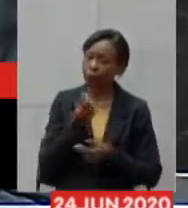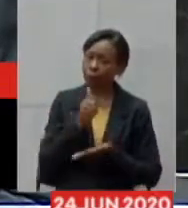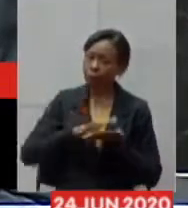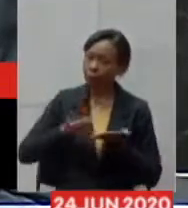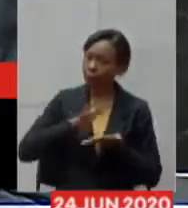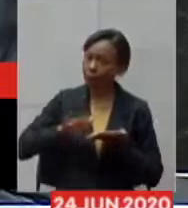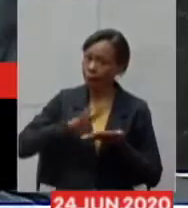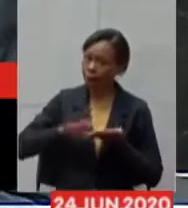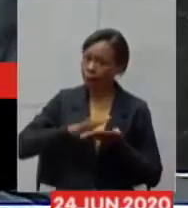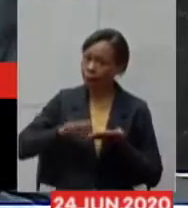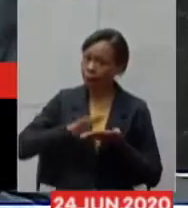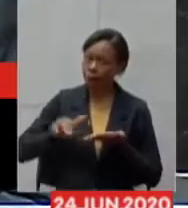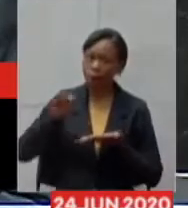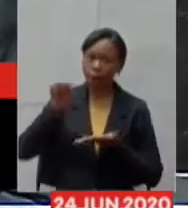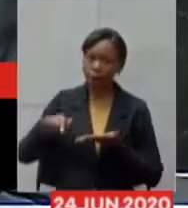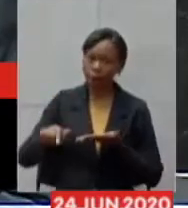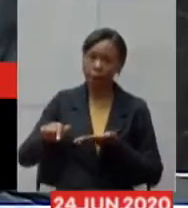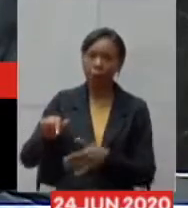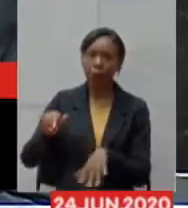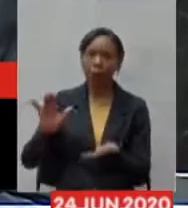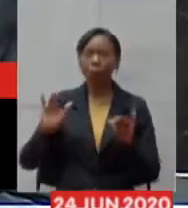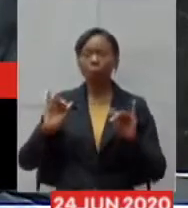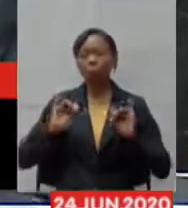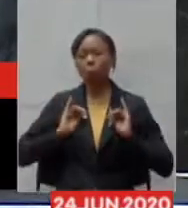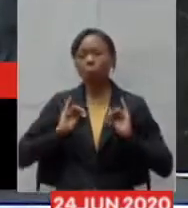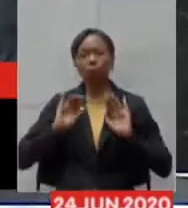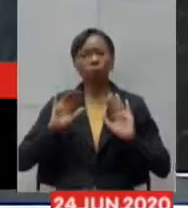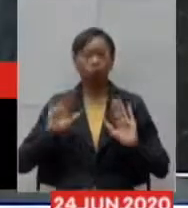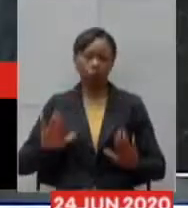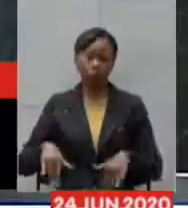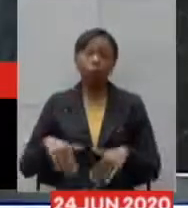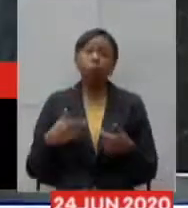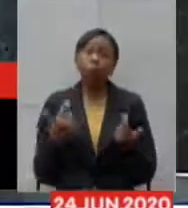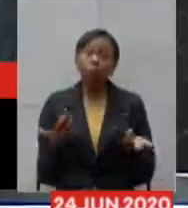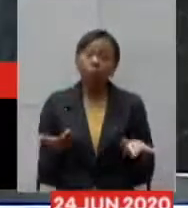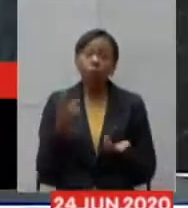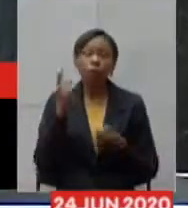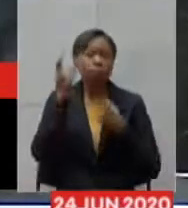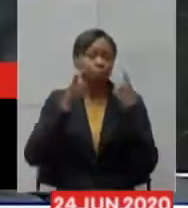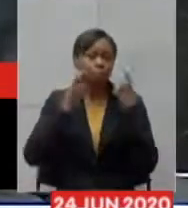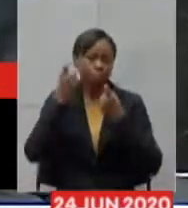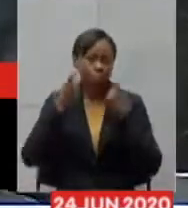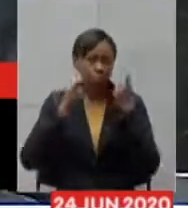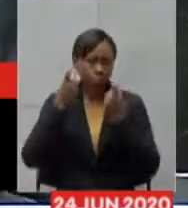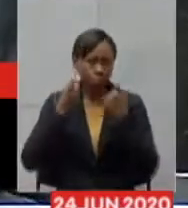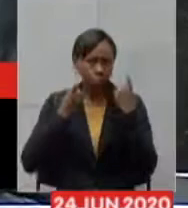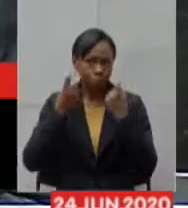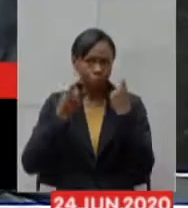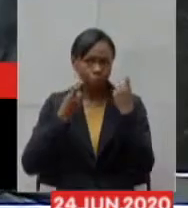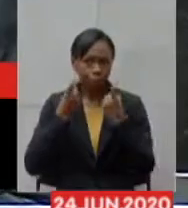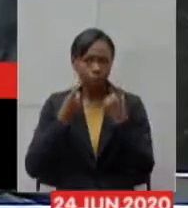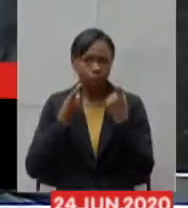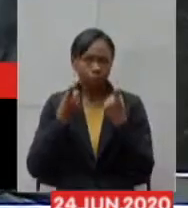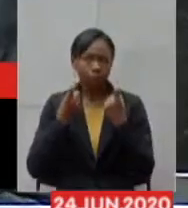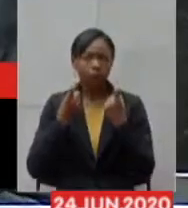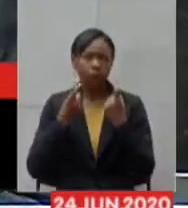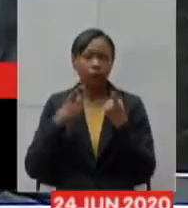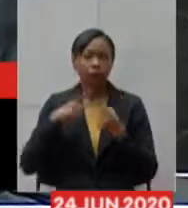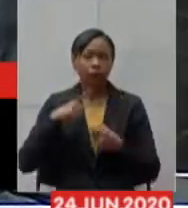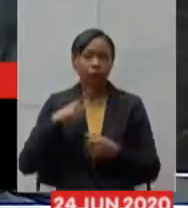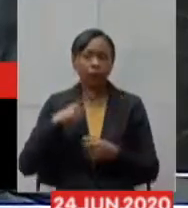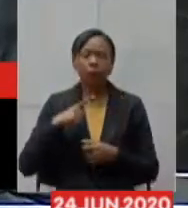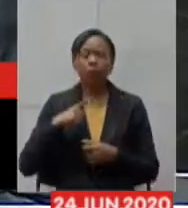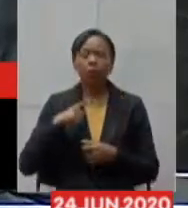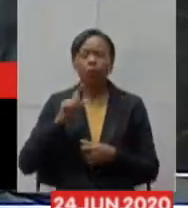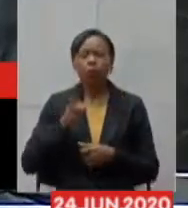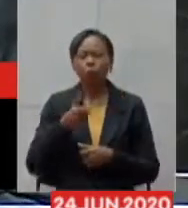ficaria ocioso me preocupa e me chama atenção a necessidade de nós expandirmos leitos de terapia intensiva nós